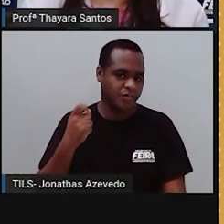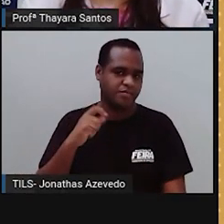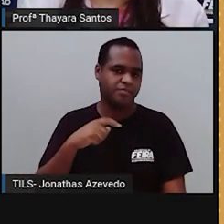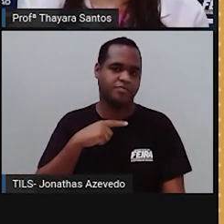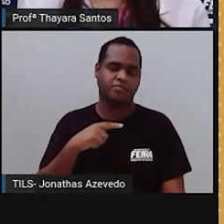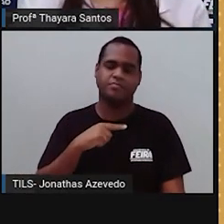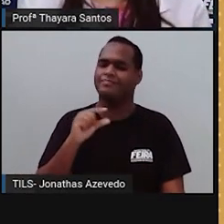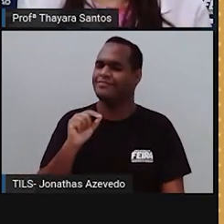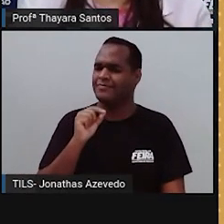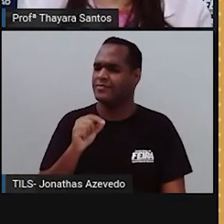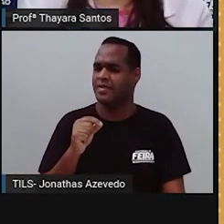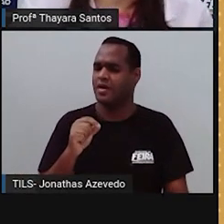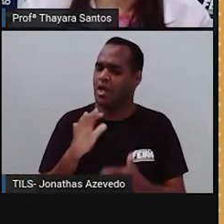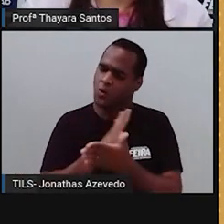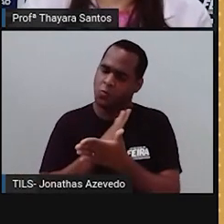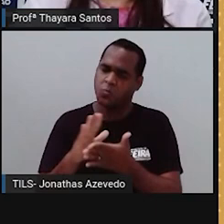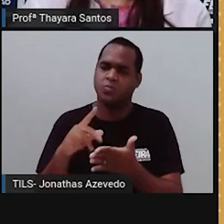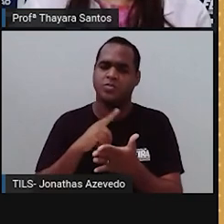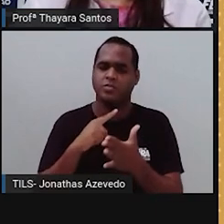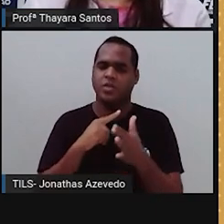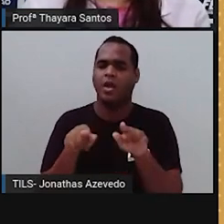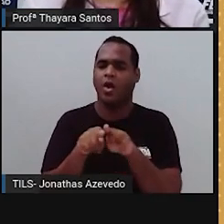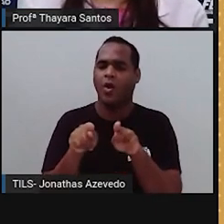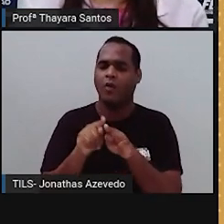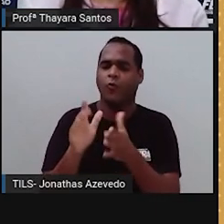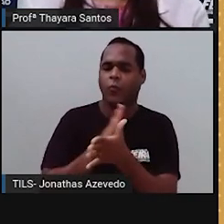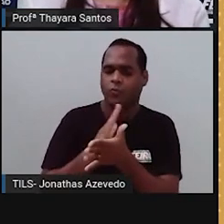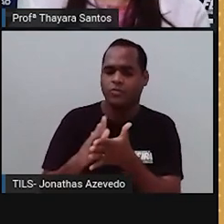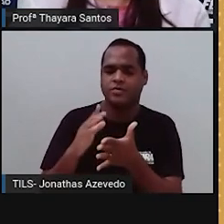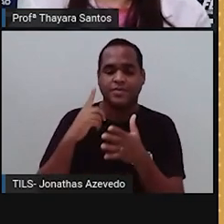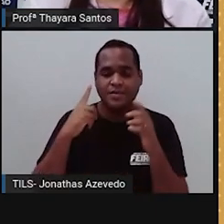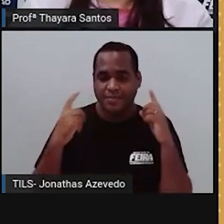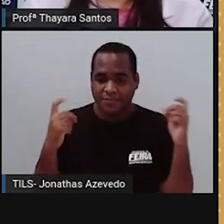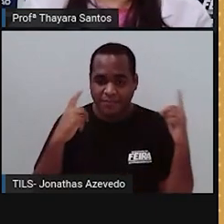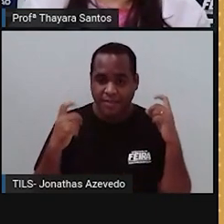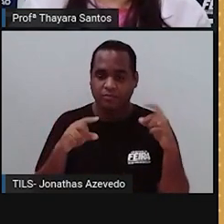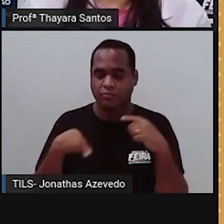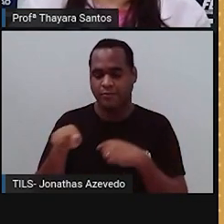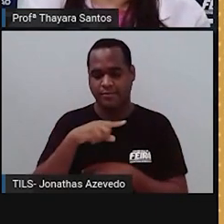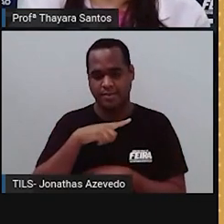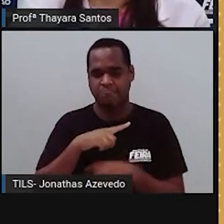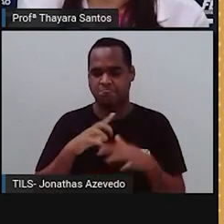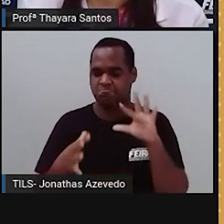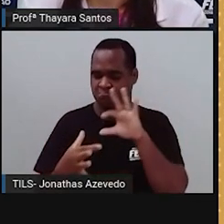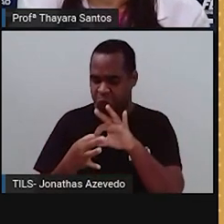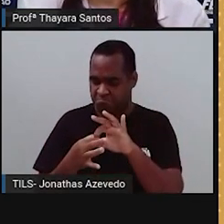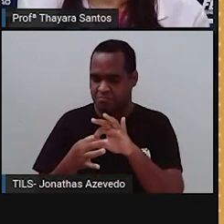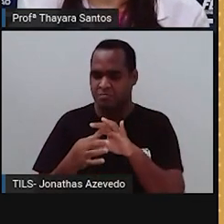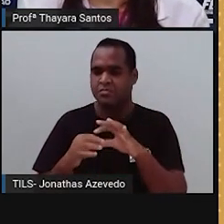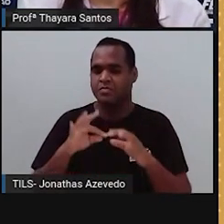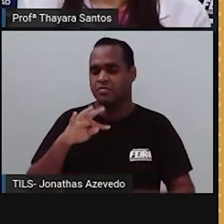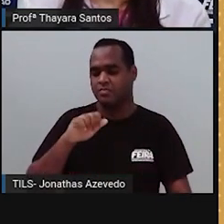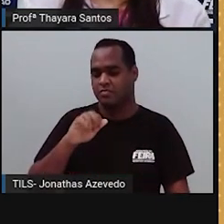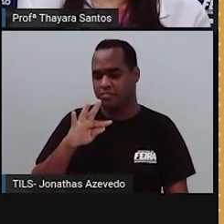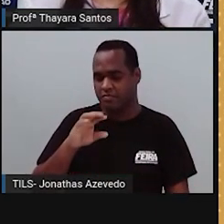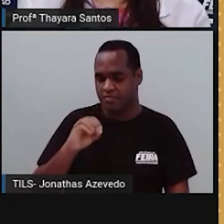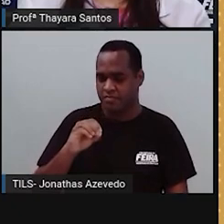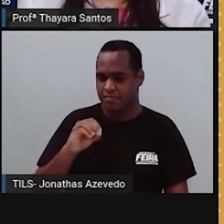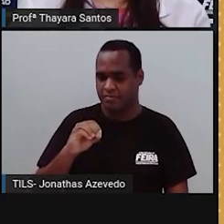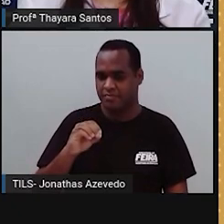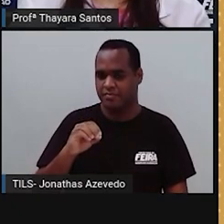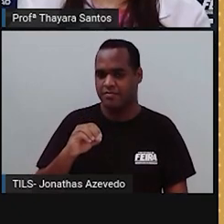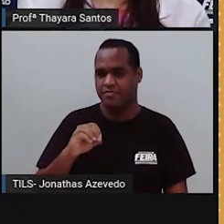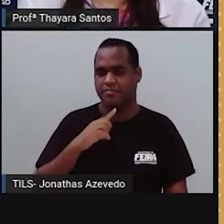aqui tem alguns desses mecanorreceptores que a gente tem que estão relacionados com o tato. Então, nas